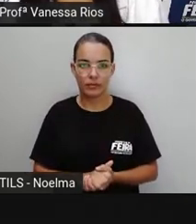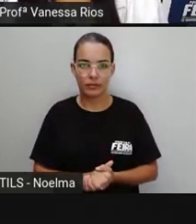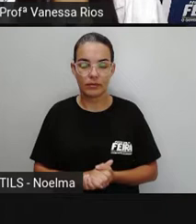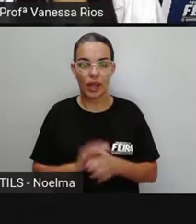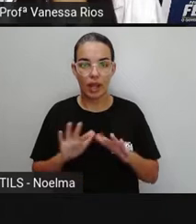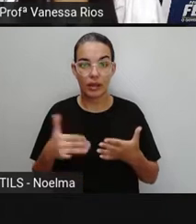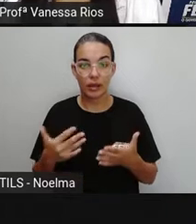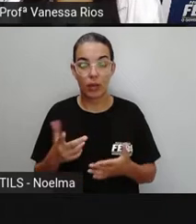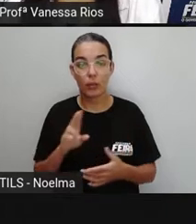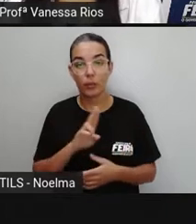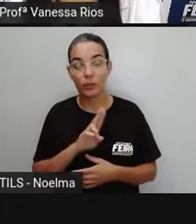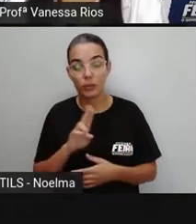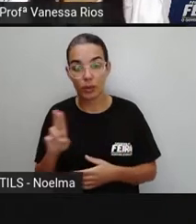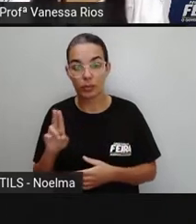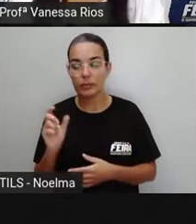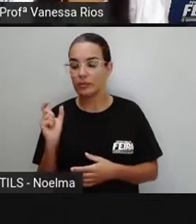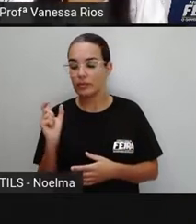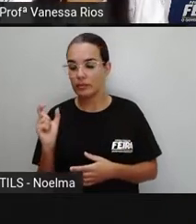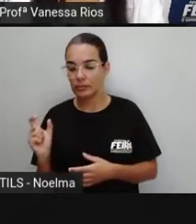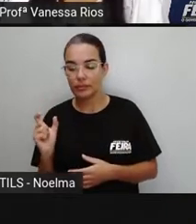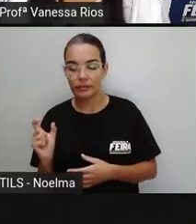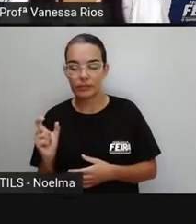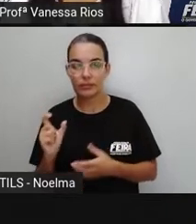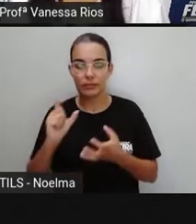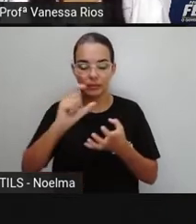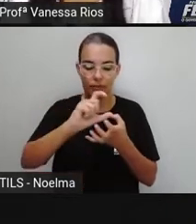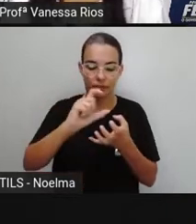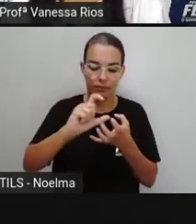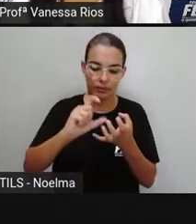gente chama, então, de sílaba tônica.